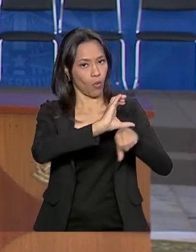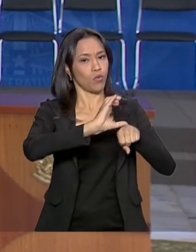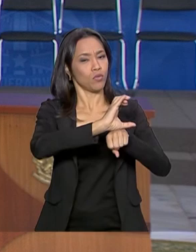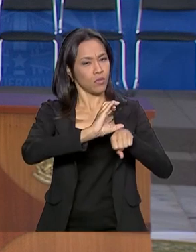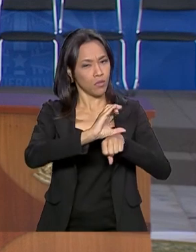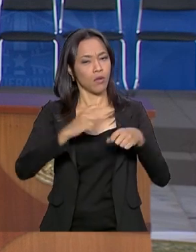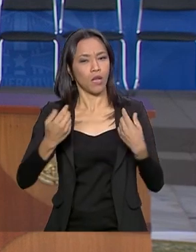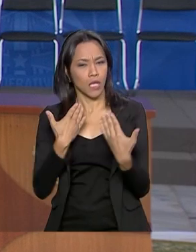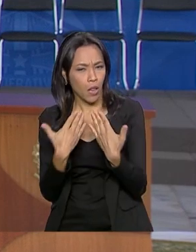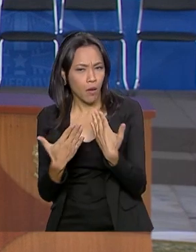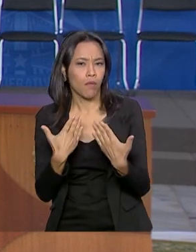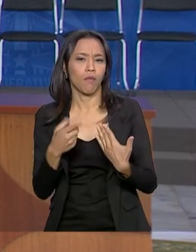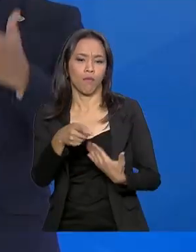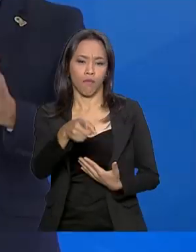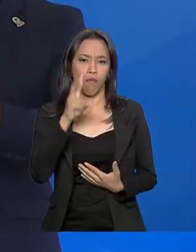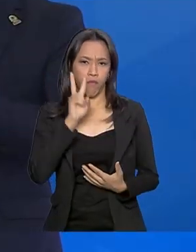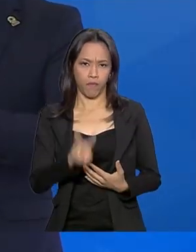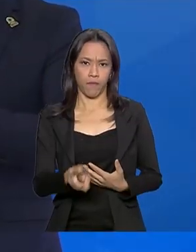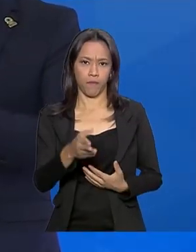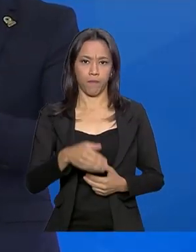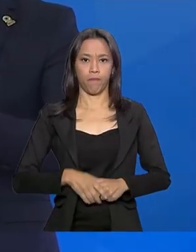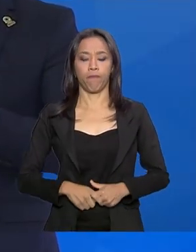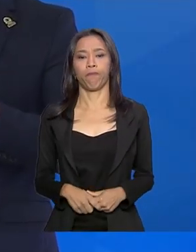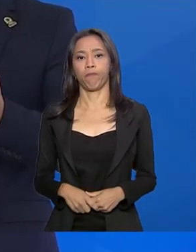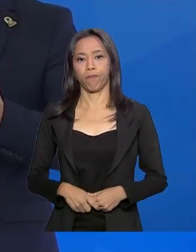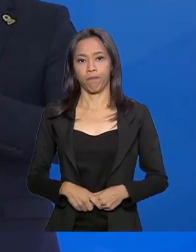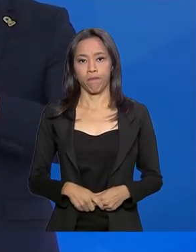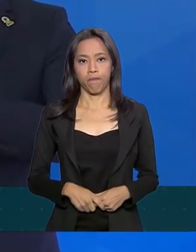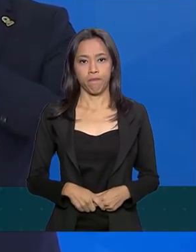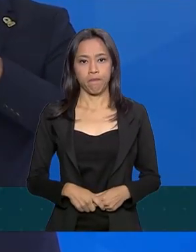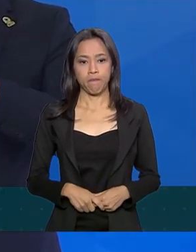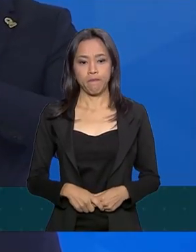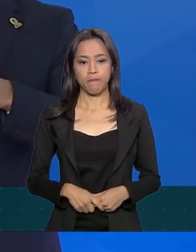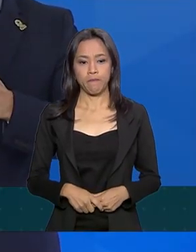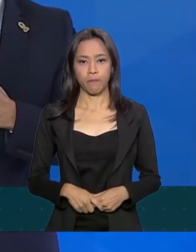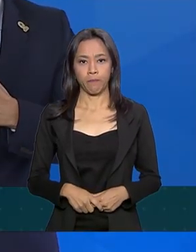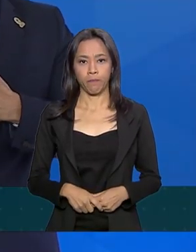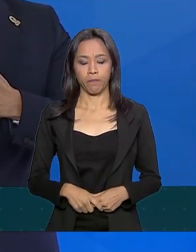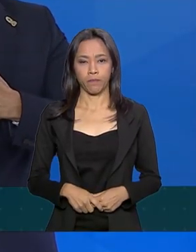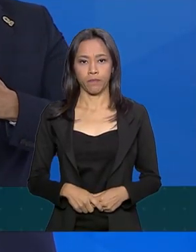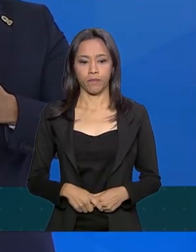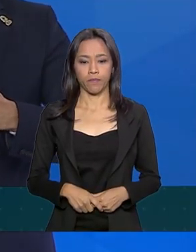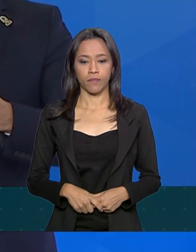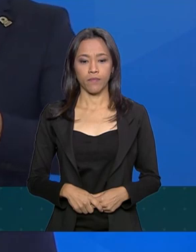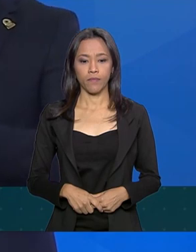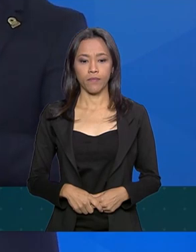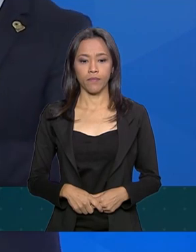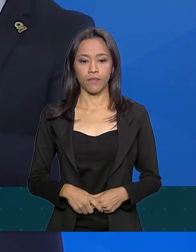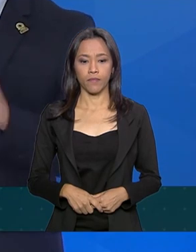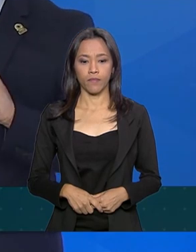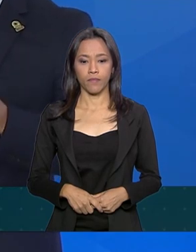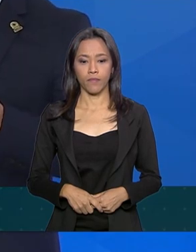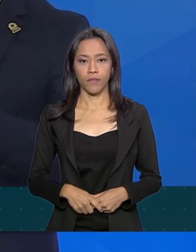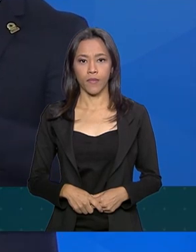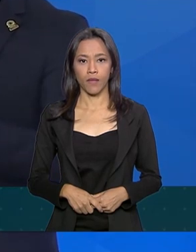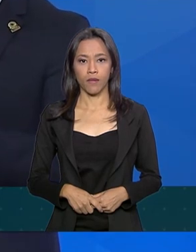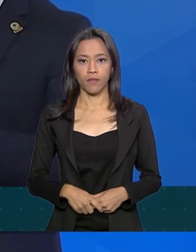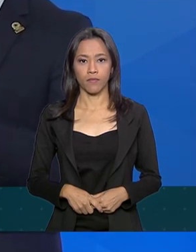Vamos ouvir. Nos próximos dois anos estarei envolvido de